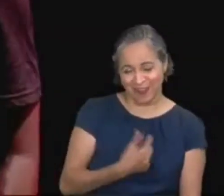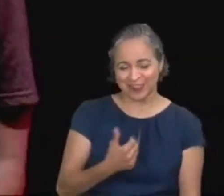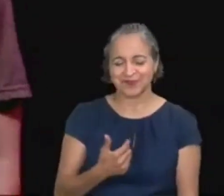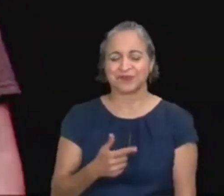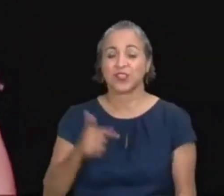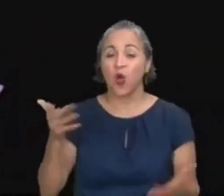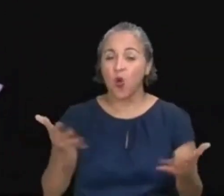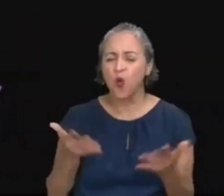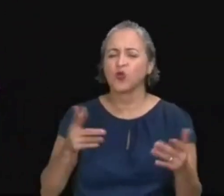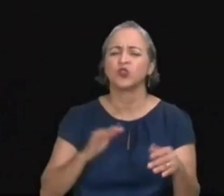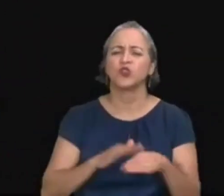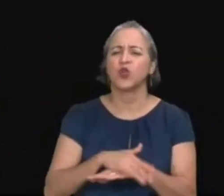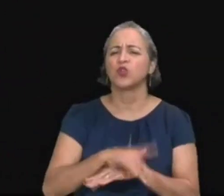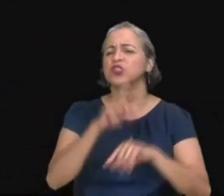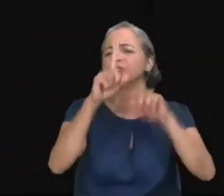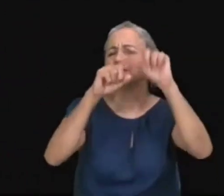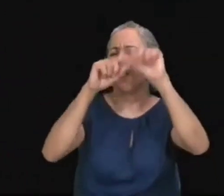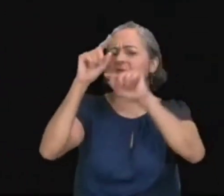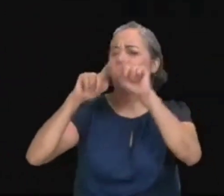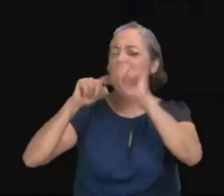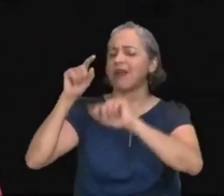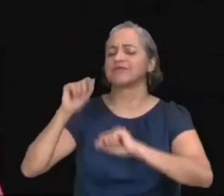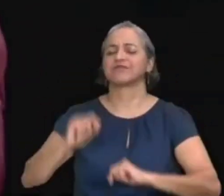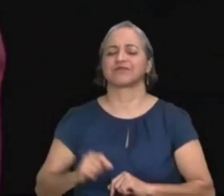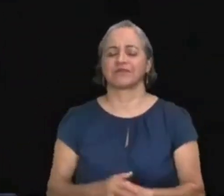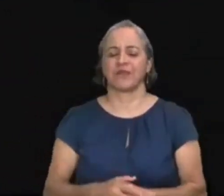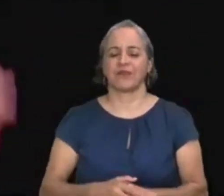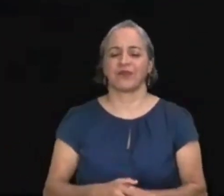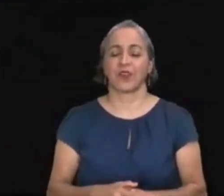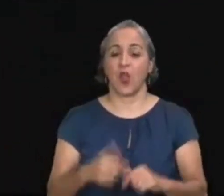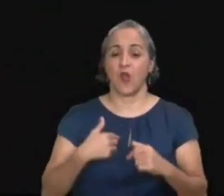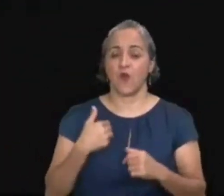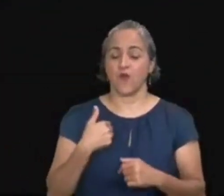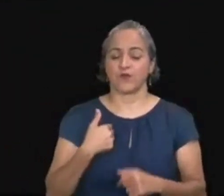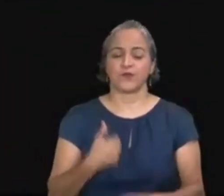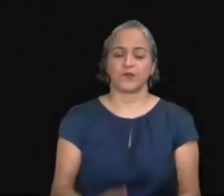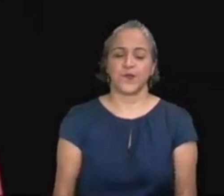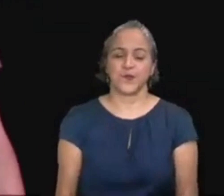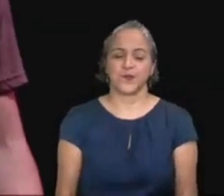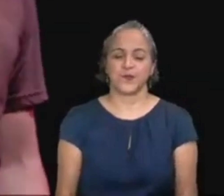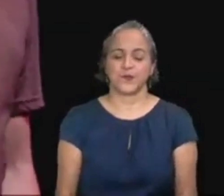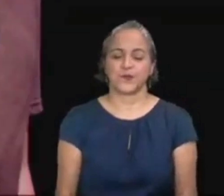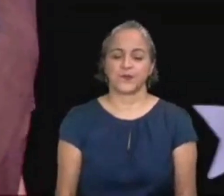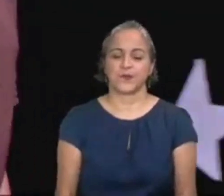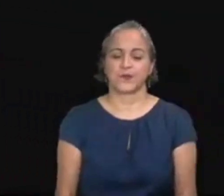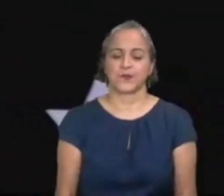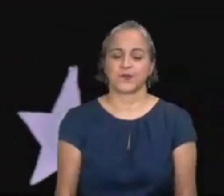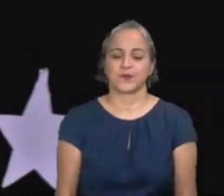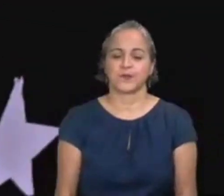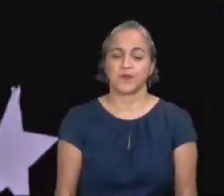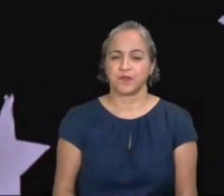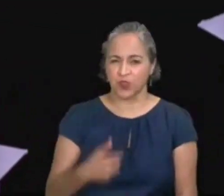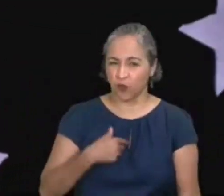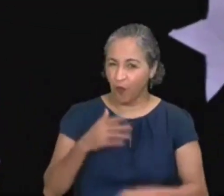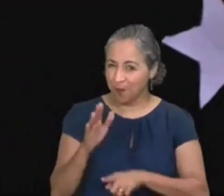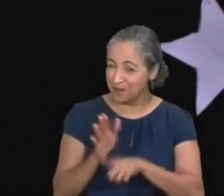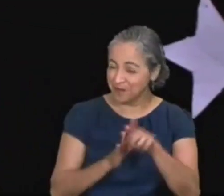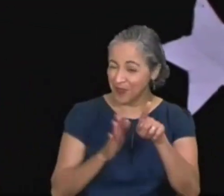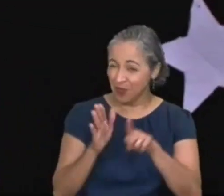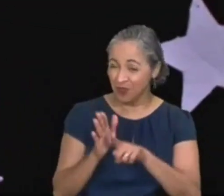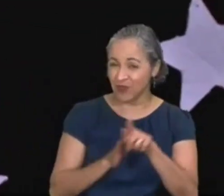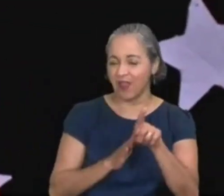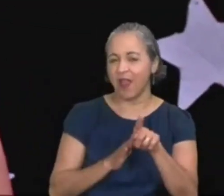E nessa noite estelar, eu vou te fazer, talvez, as perguntas mais